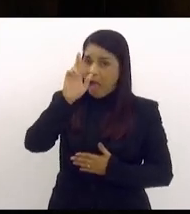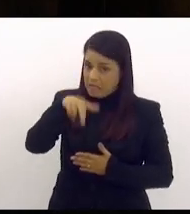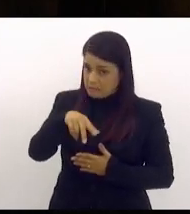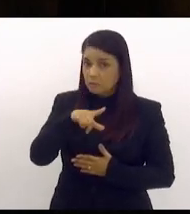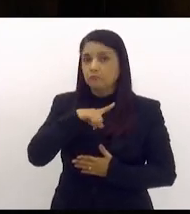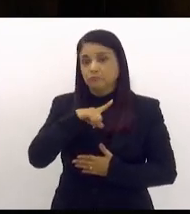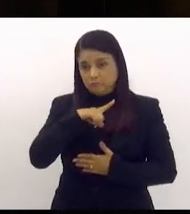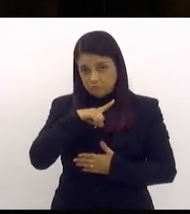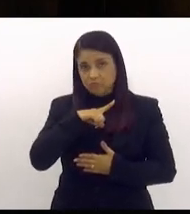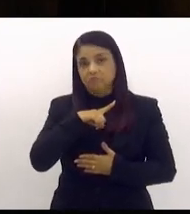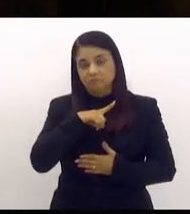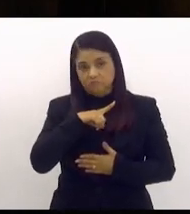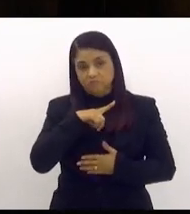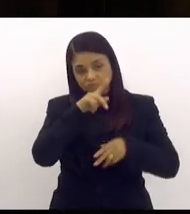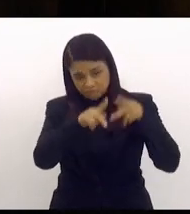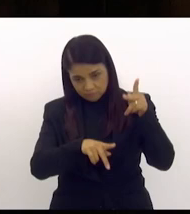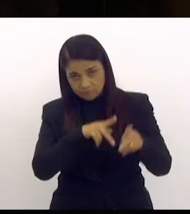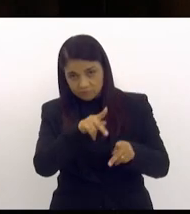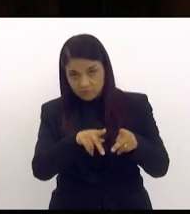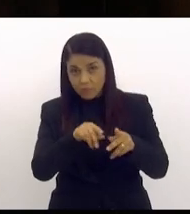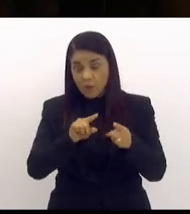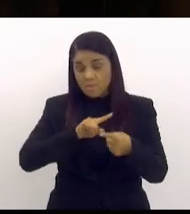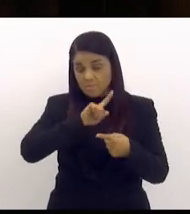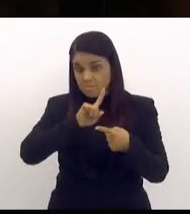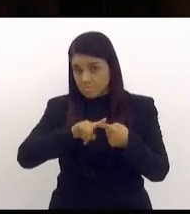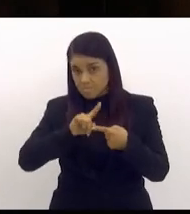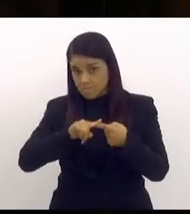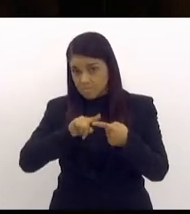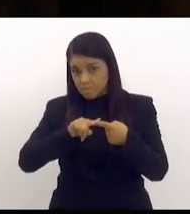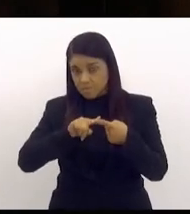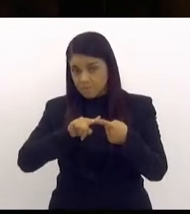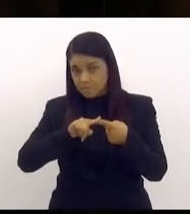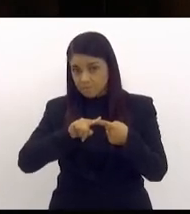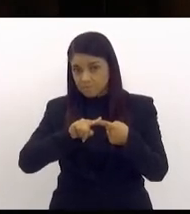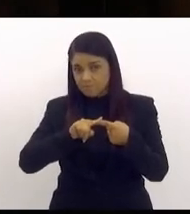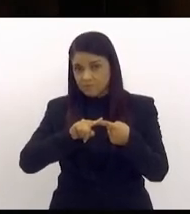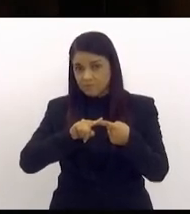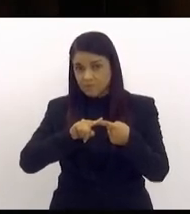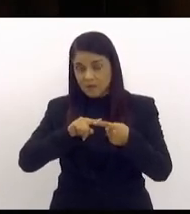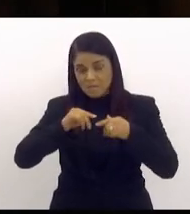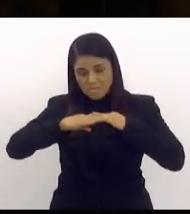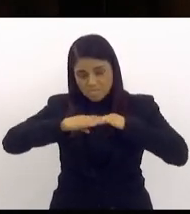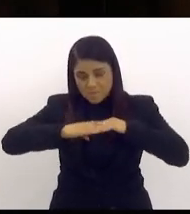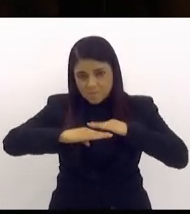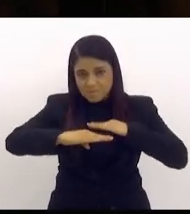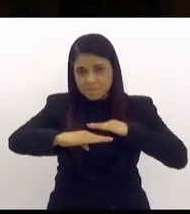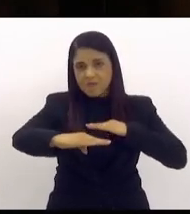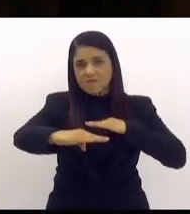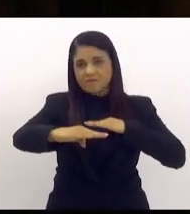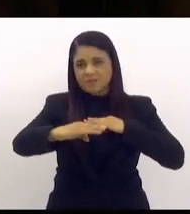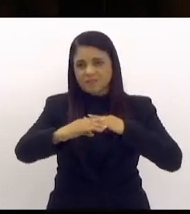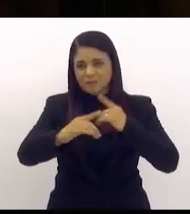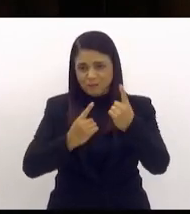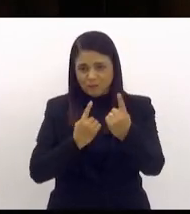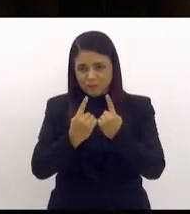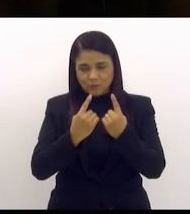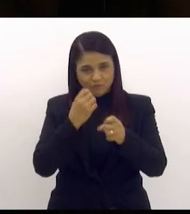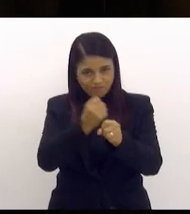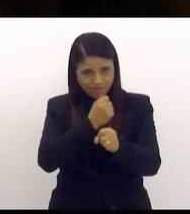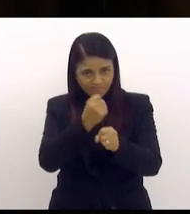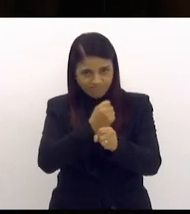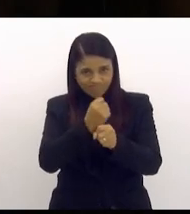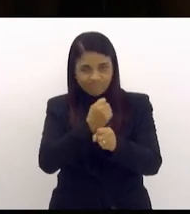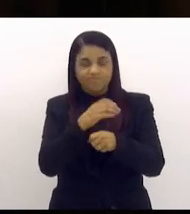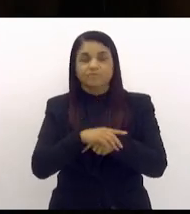a primeira foi a questão da pavimentação do asfalto onde